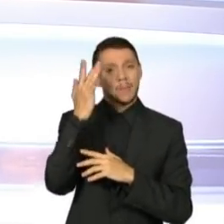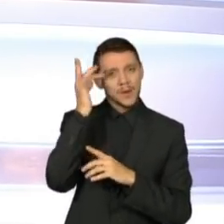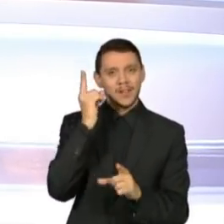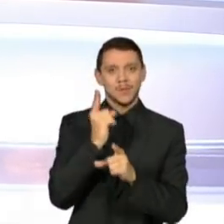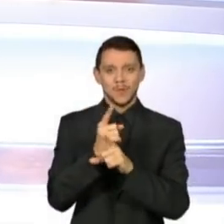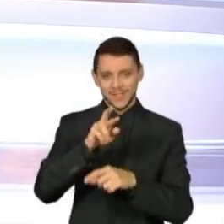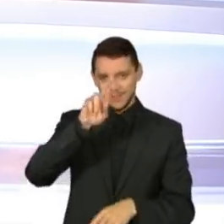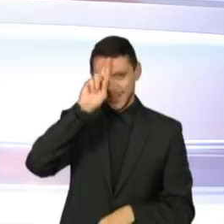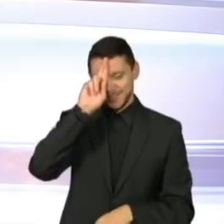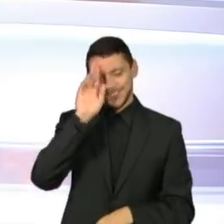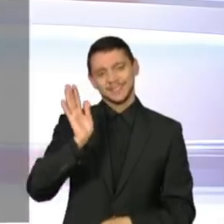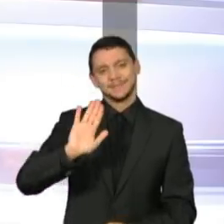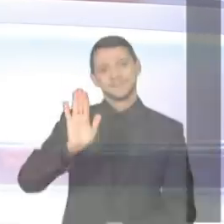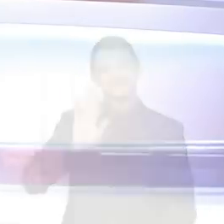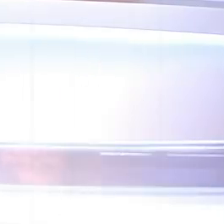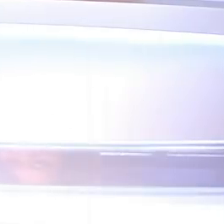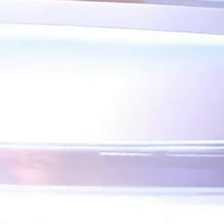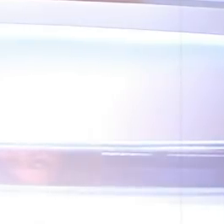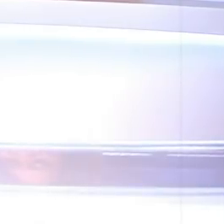Até lá. Tchau, tchau.